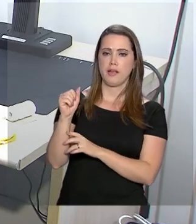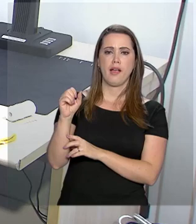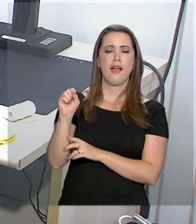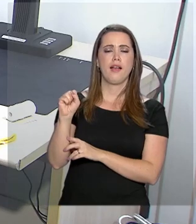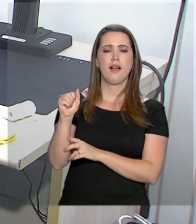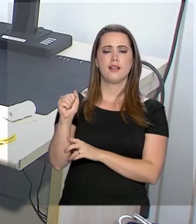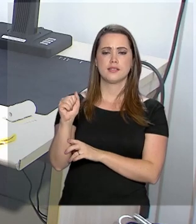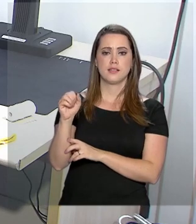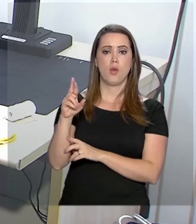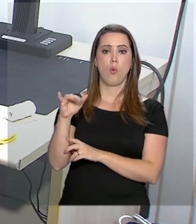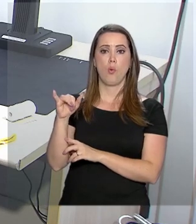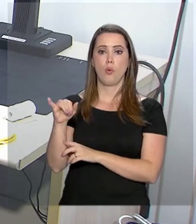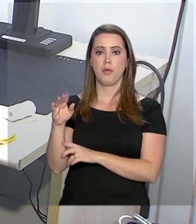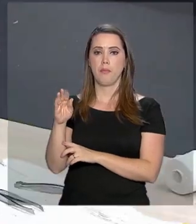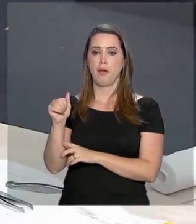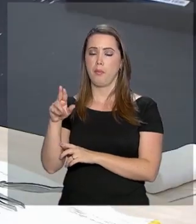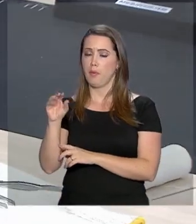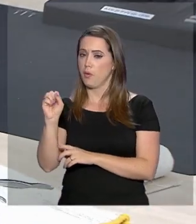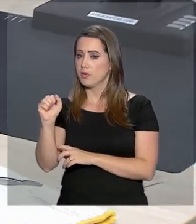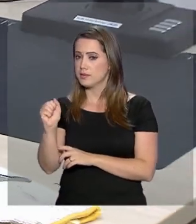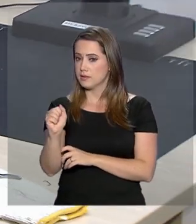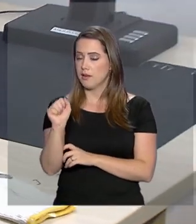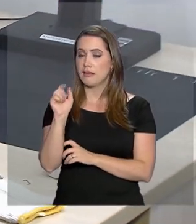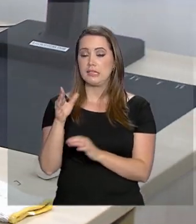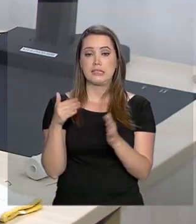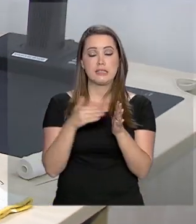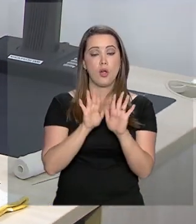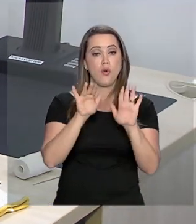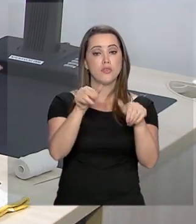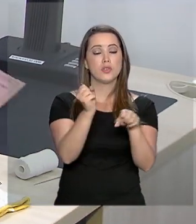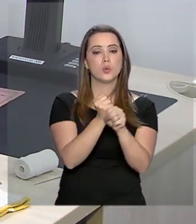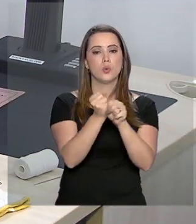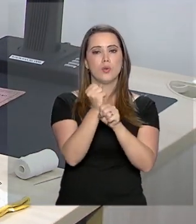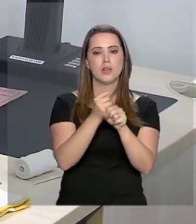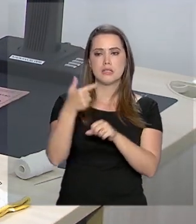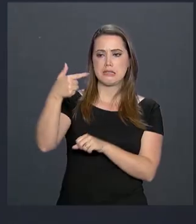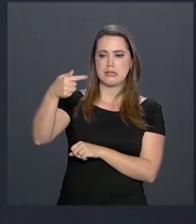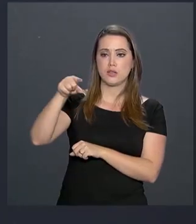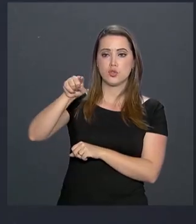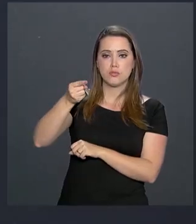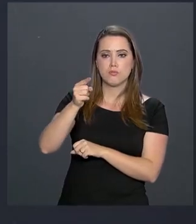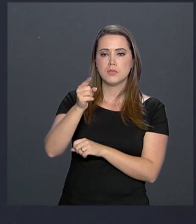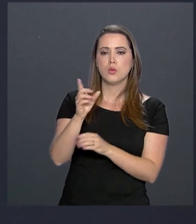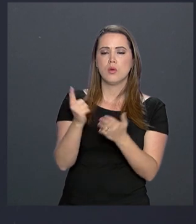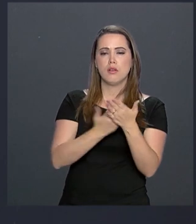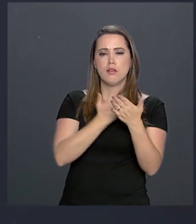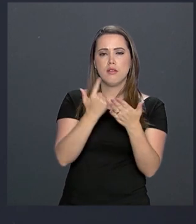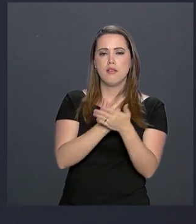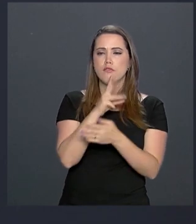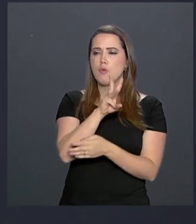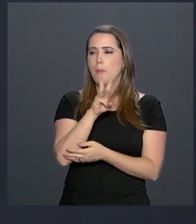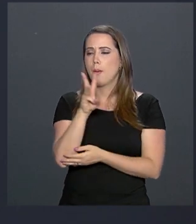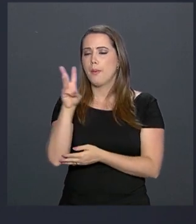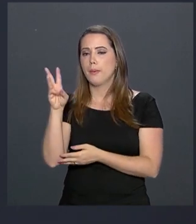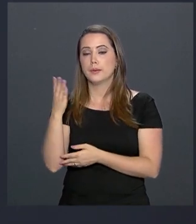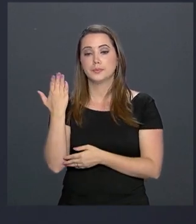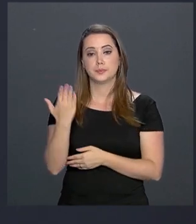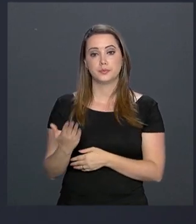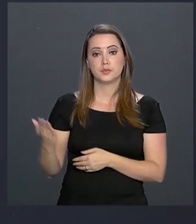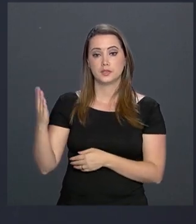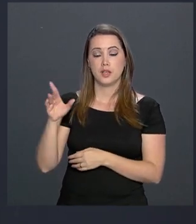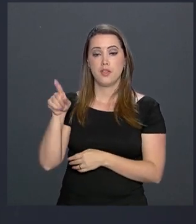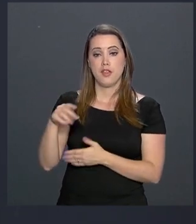que pretende digitalizar até o final do ano, 7 mil títulos da literatura popular. O material faz parte do acervo da